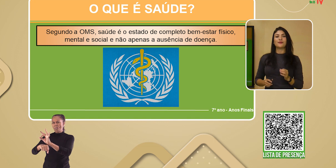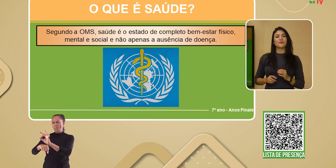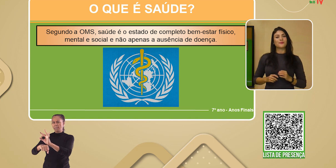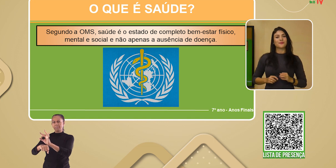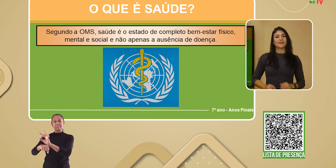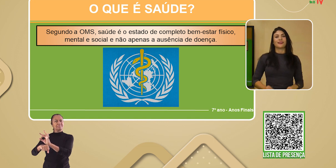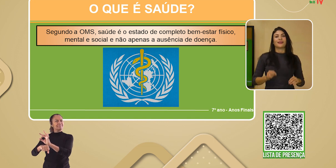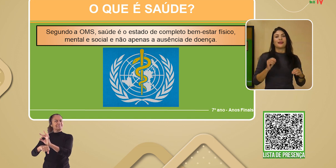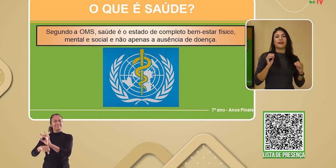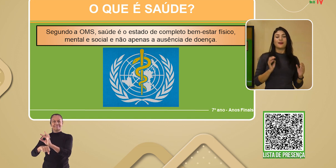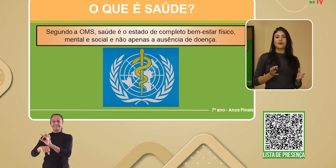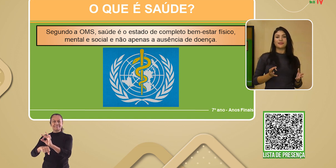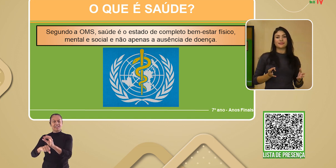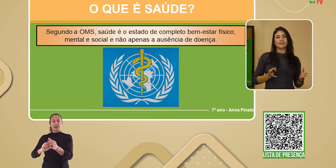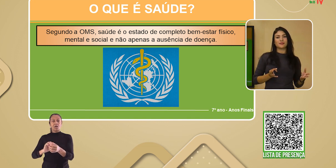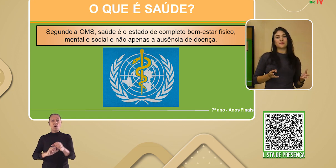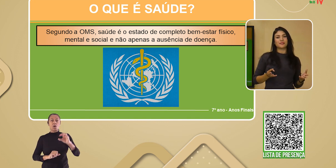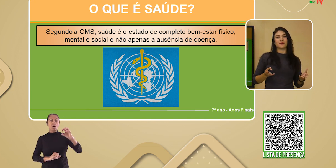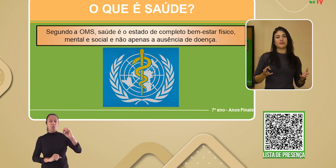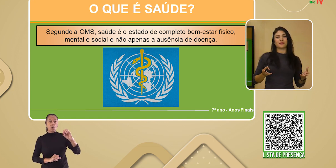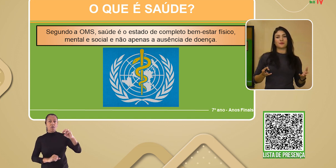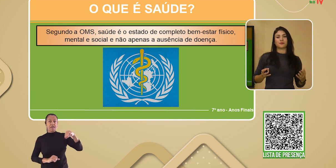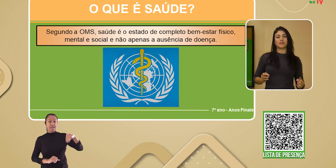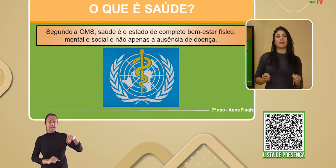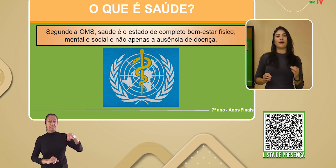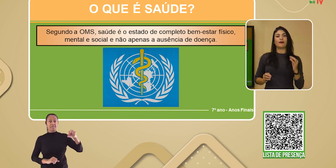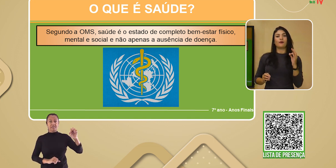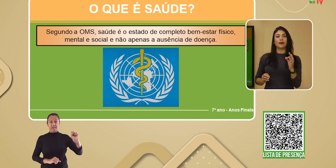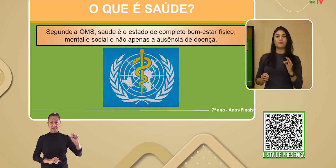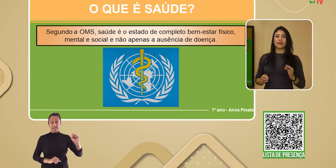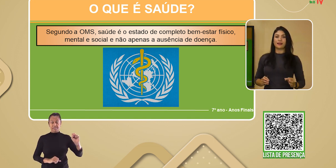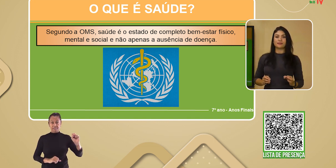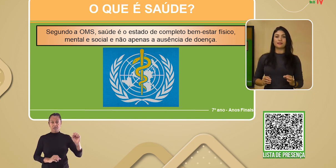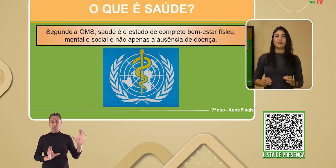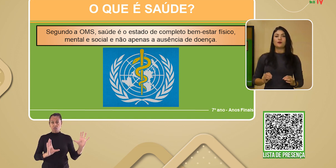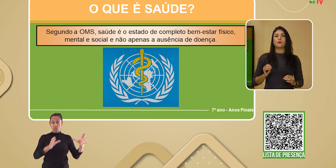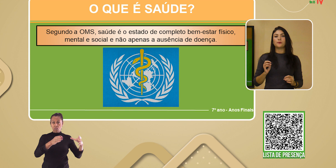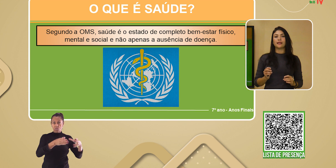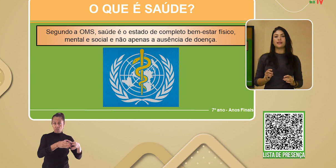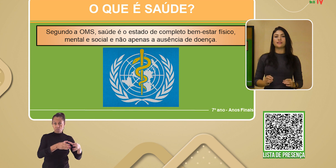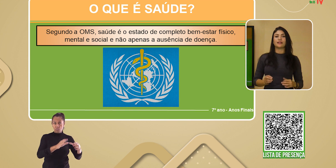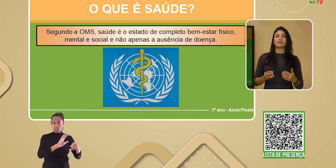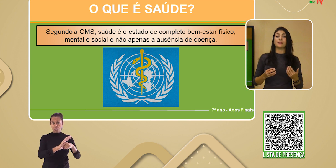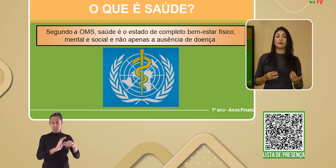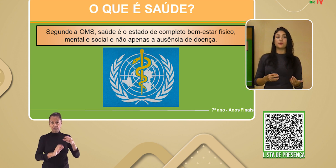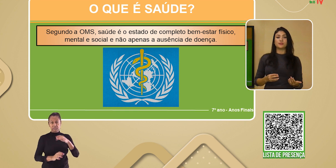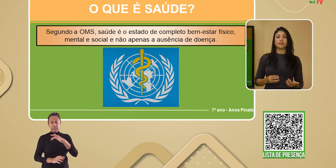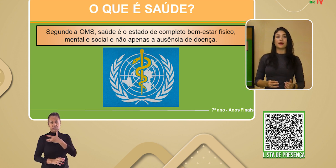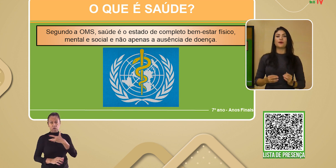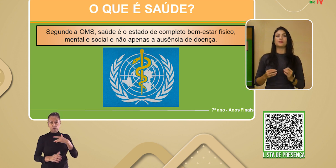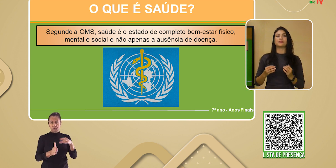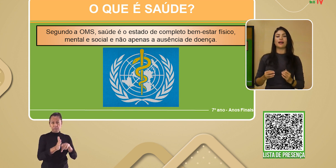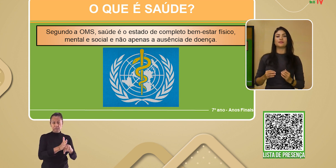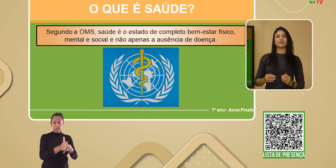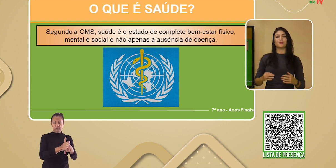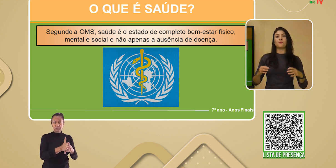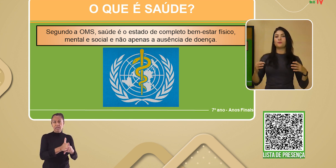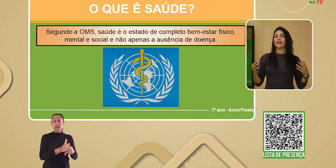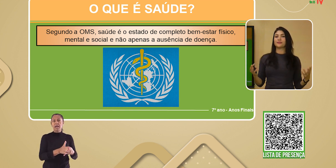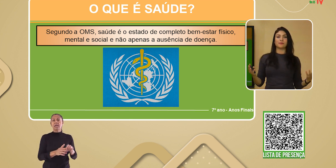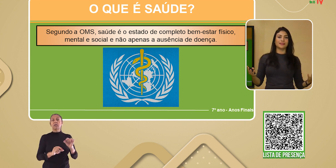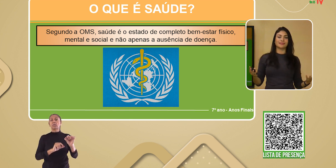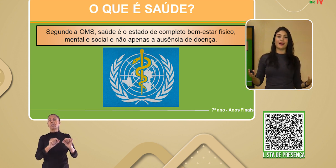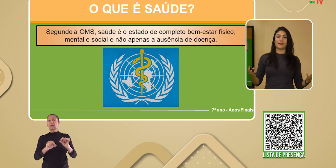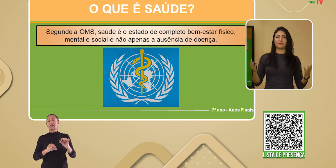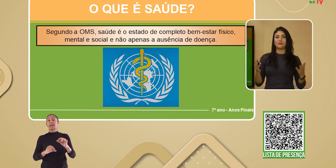Não. A Organização Mundial de Saúde, a OMS, compreende que a saúde é o estado de